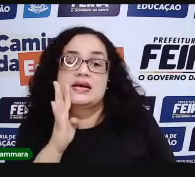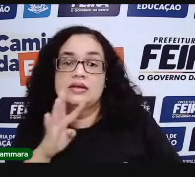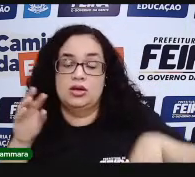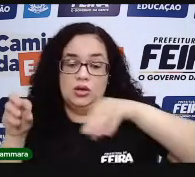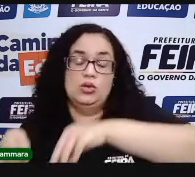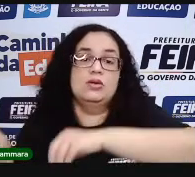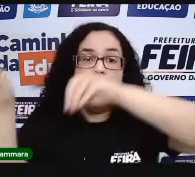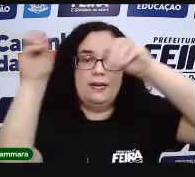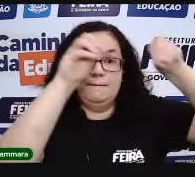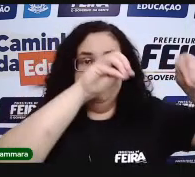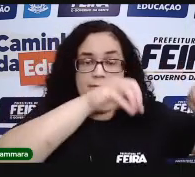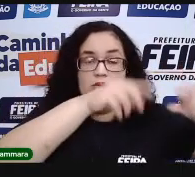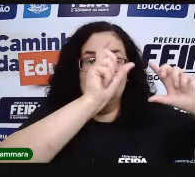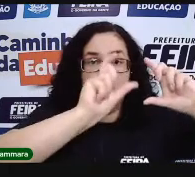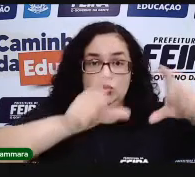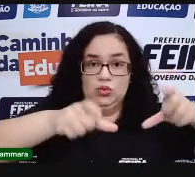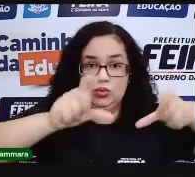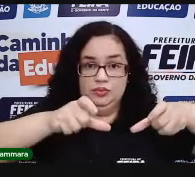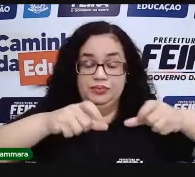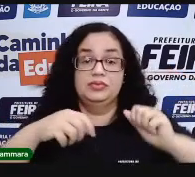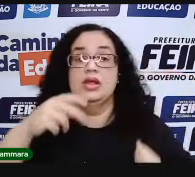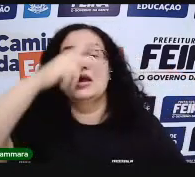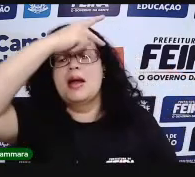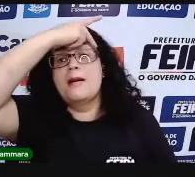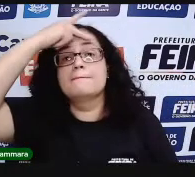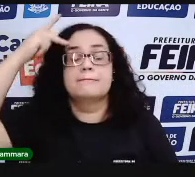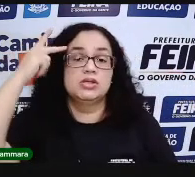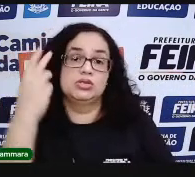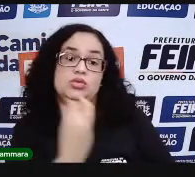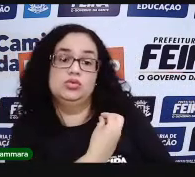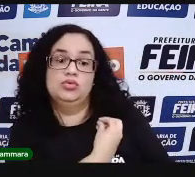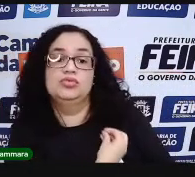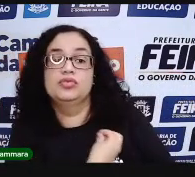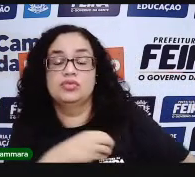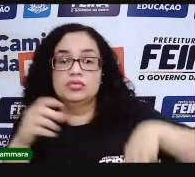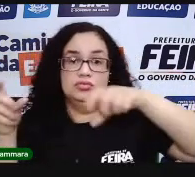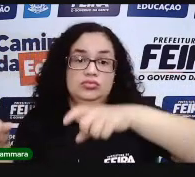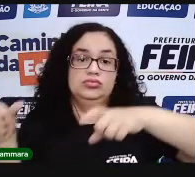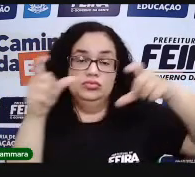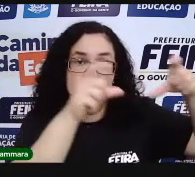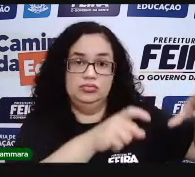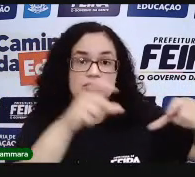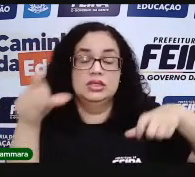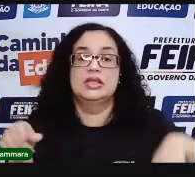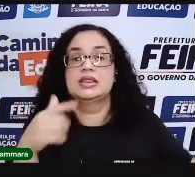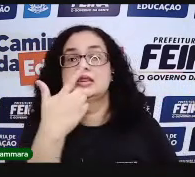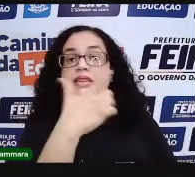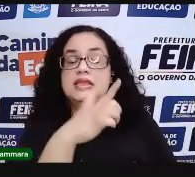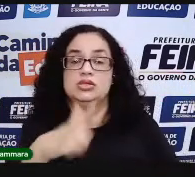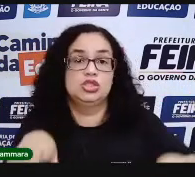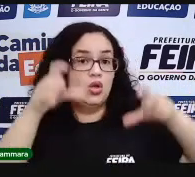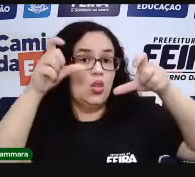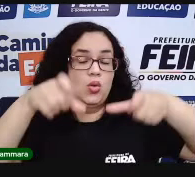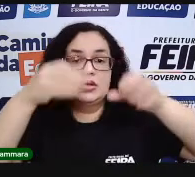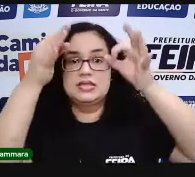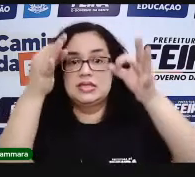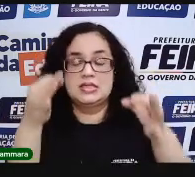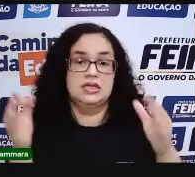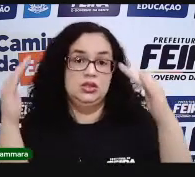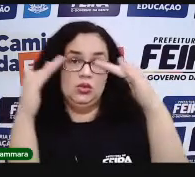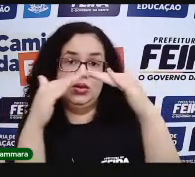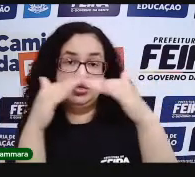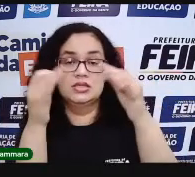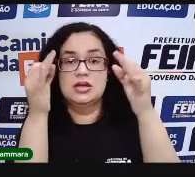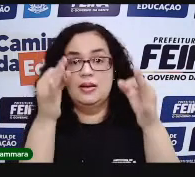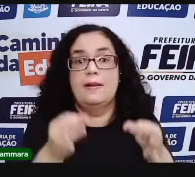eles, eles migravam para outros locais. Então, o homem, ele vivia de um lugar para o outro. Não tinha um local fixo